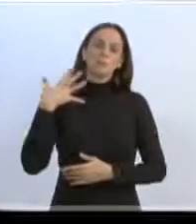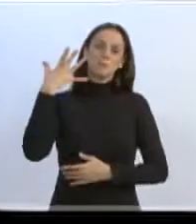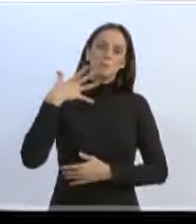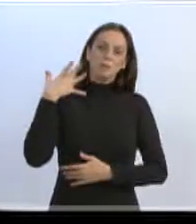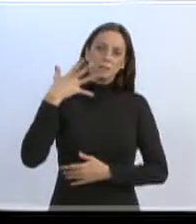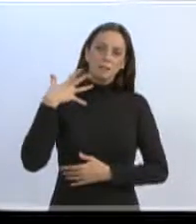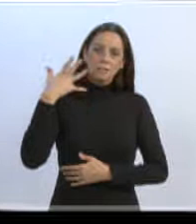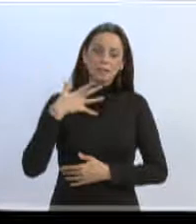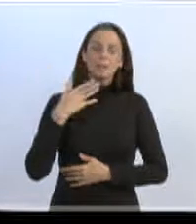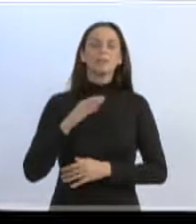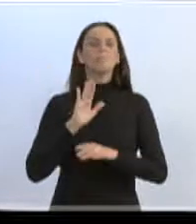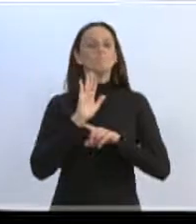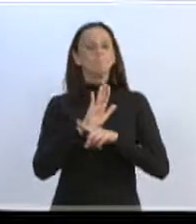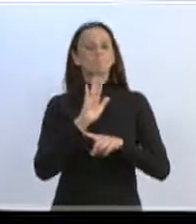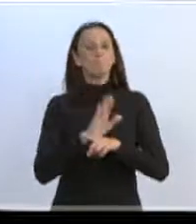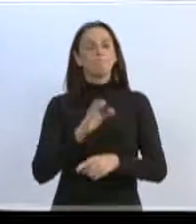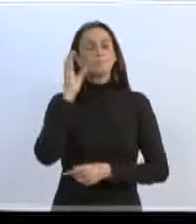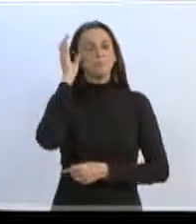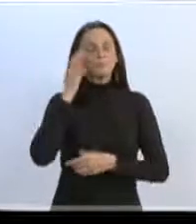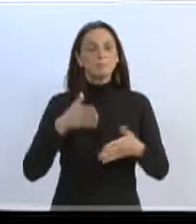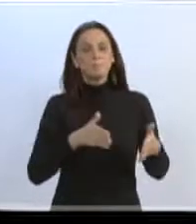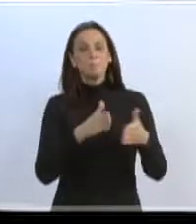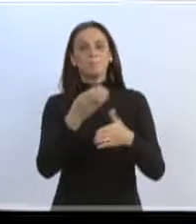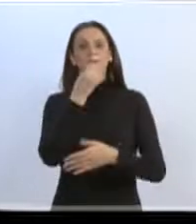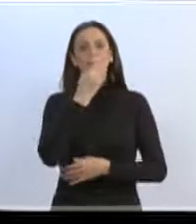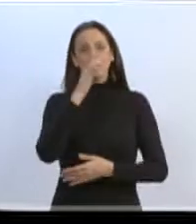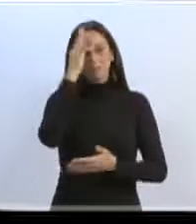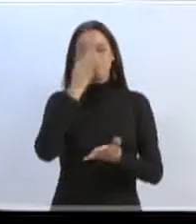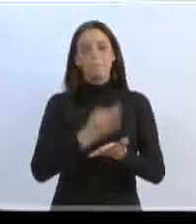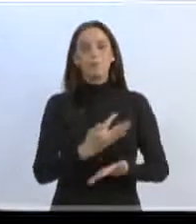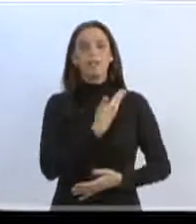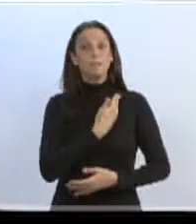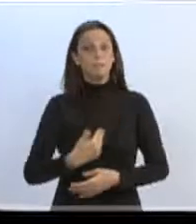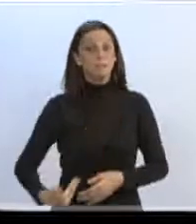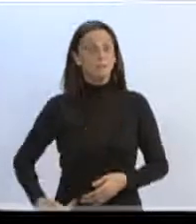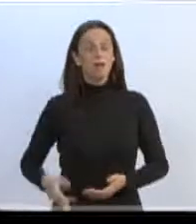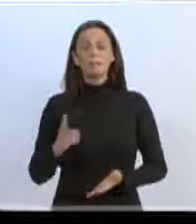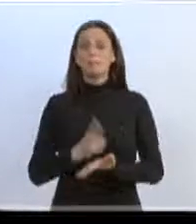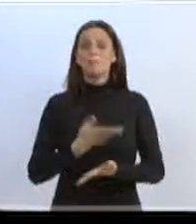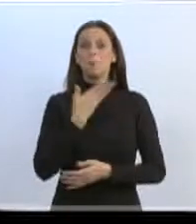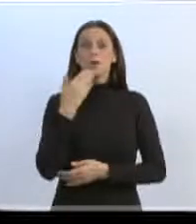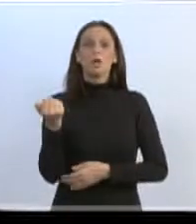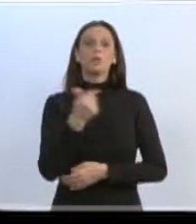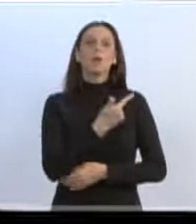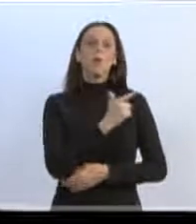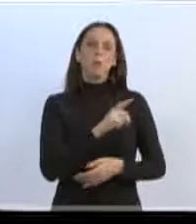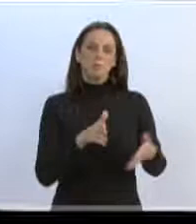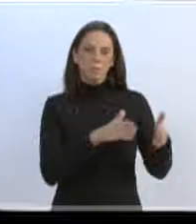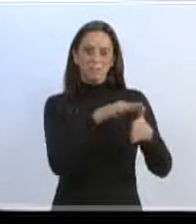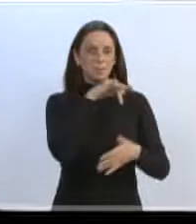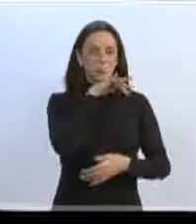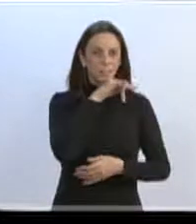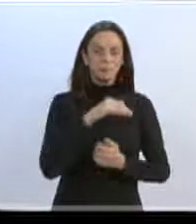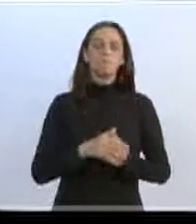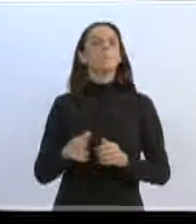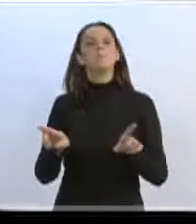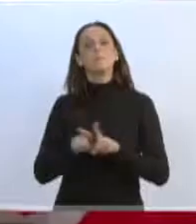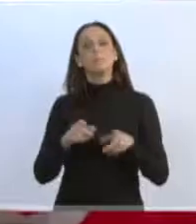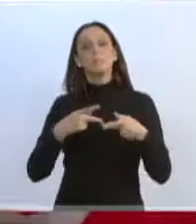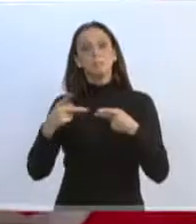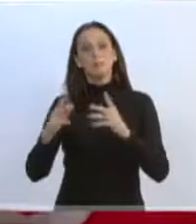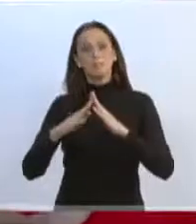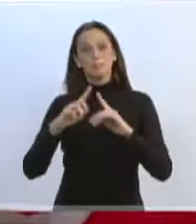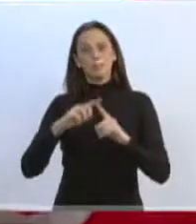com o objetivo de conscientizar os jovens que o caminho do bem, do amor, da fé, da amizade é sempre melhor a ser seguido. Estive também na Paróquia Perpétuo